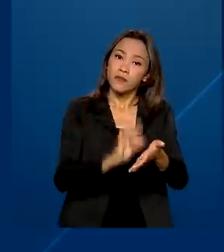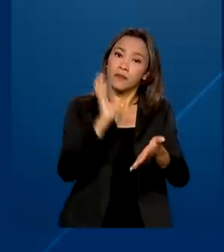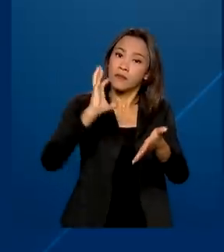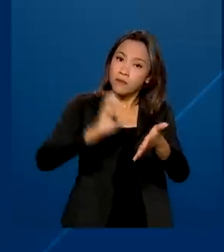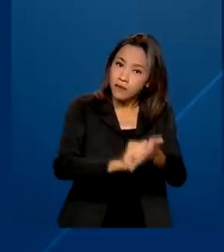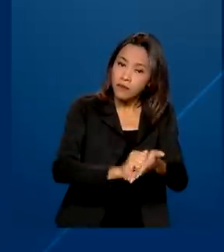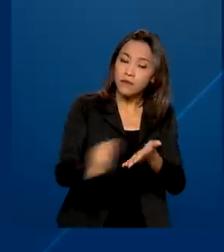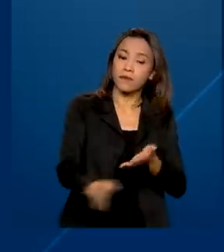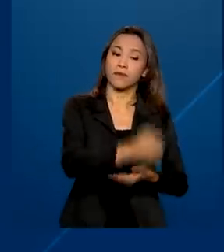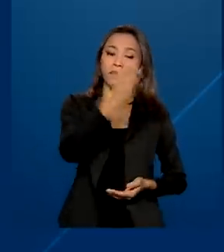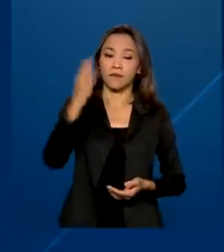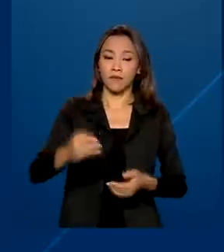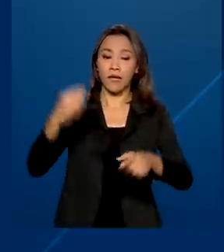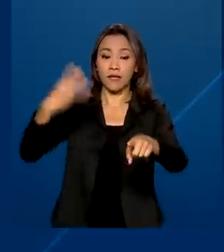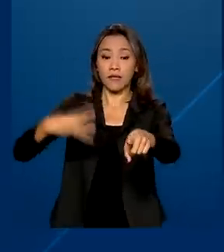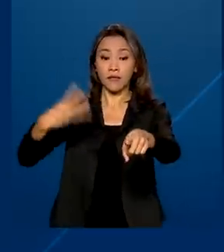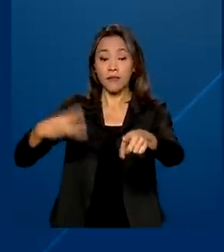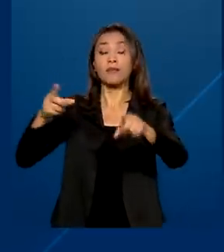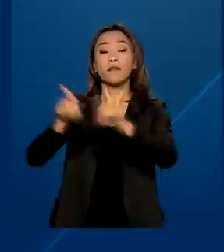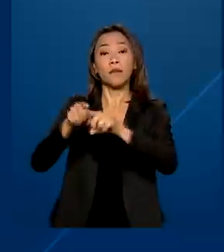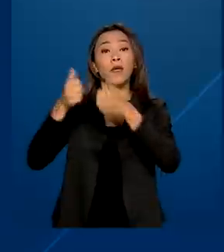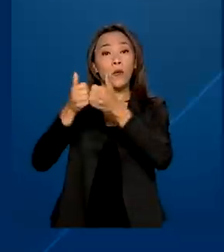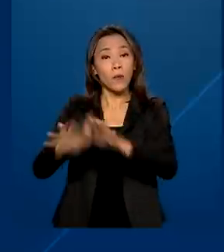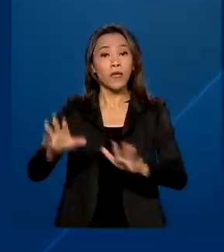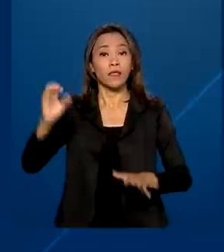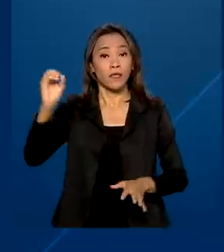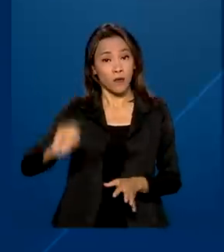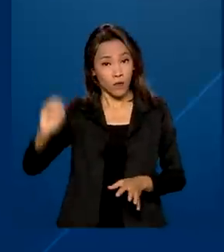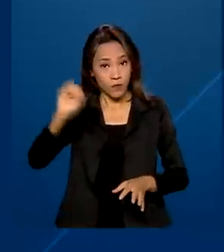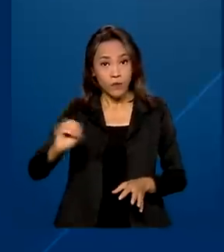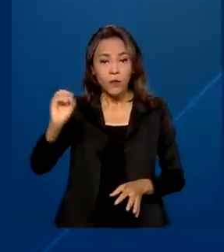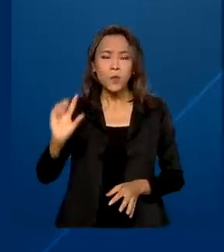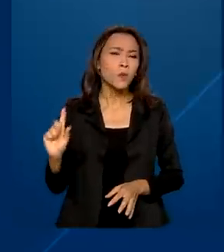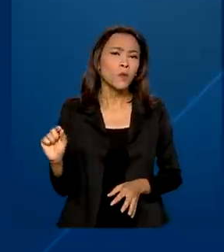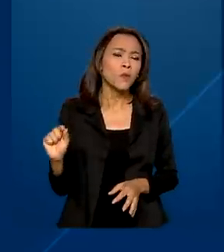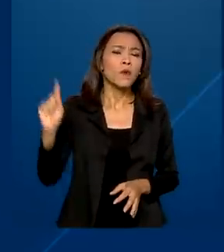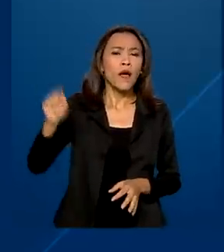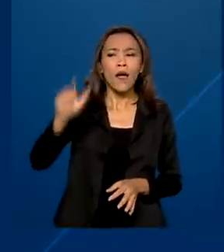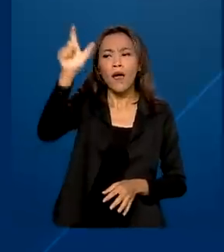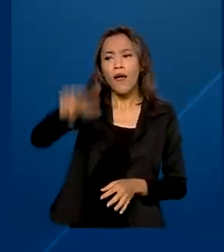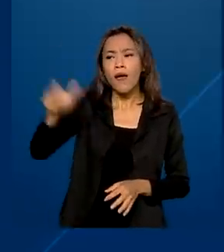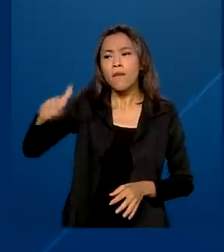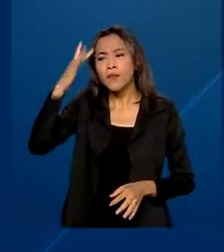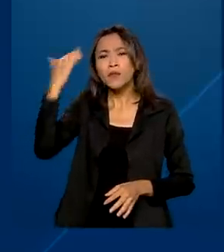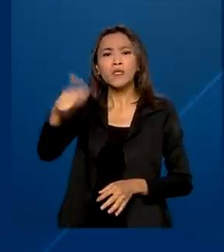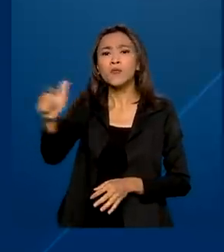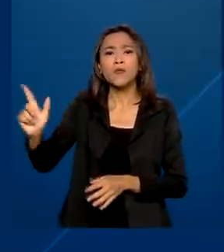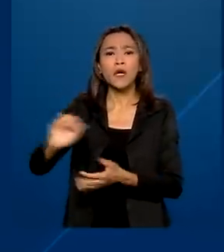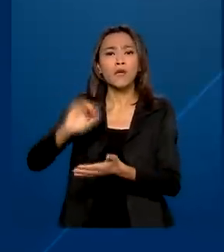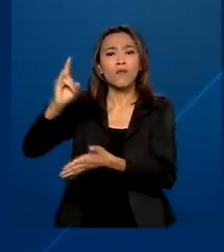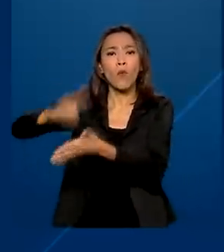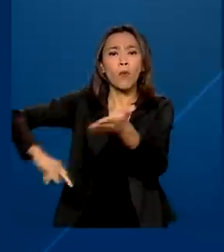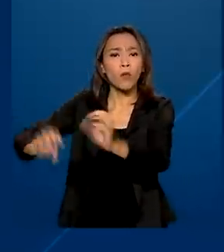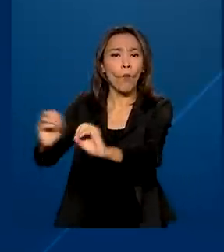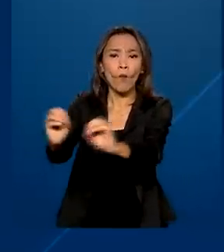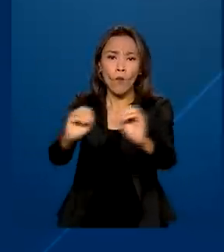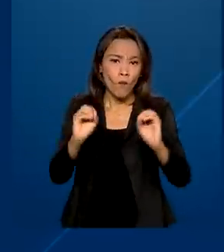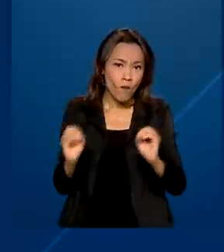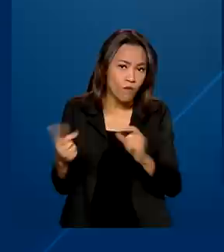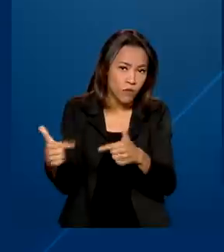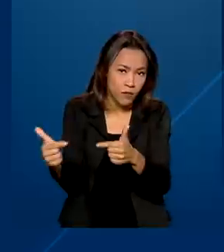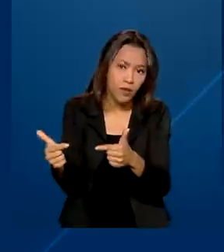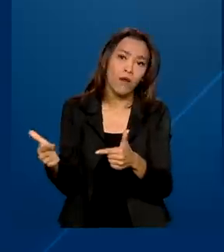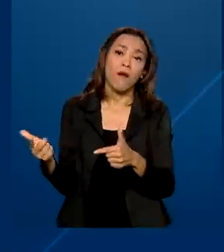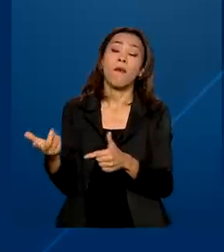terceira etapa também começa em outubro e é para cadastrar pescadores sem a licença para atividade. A